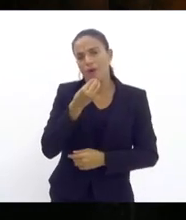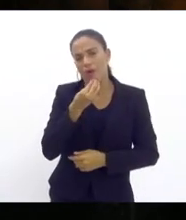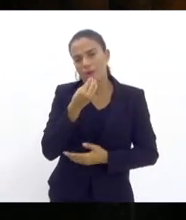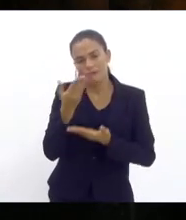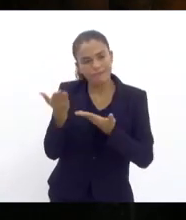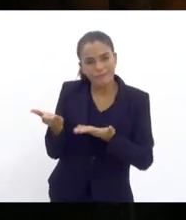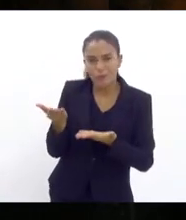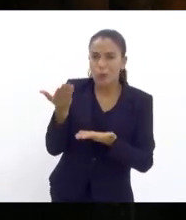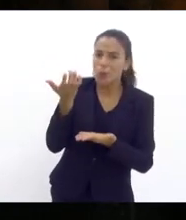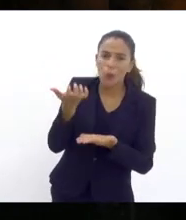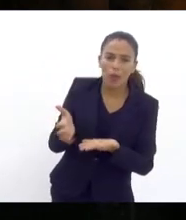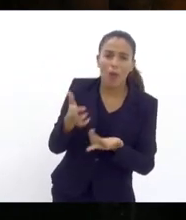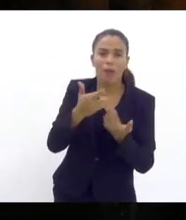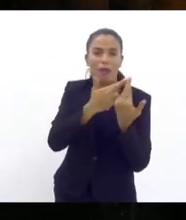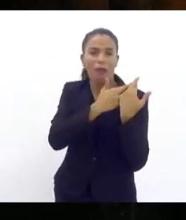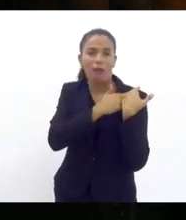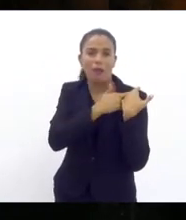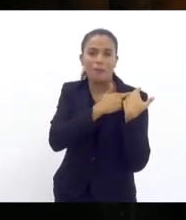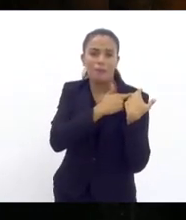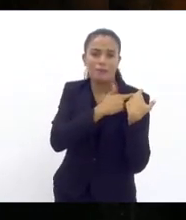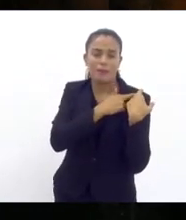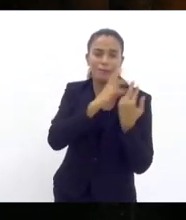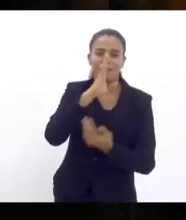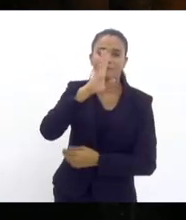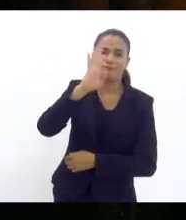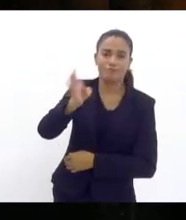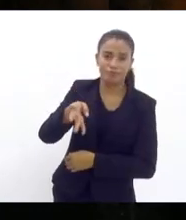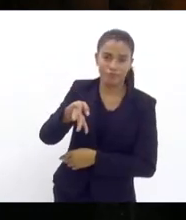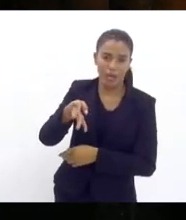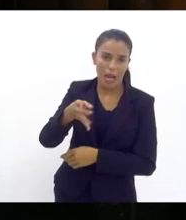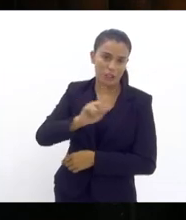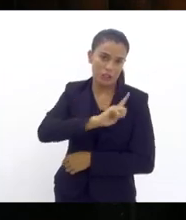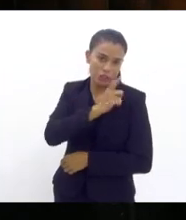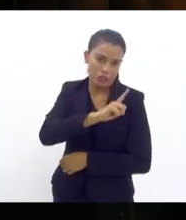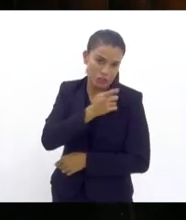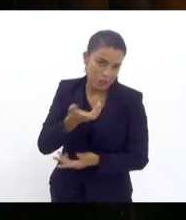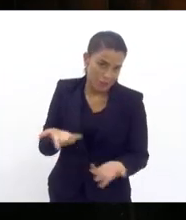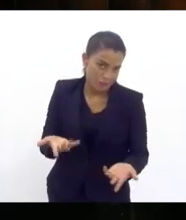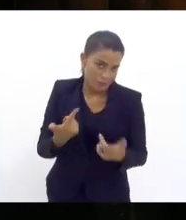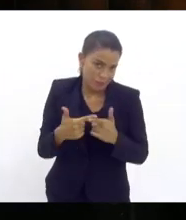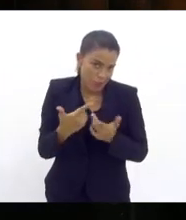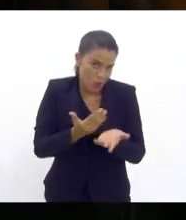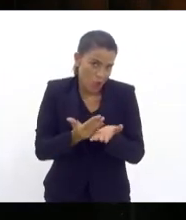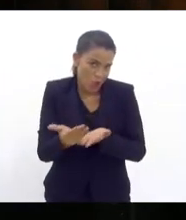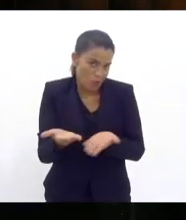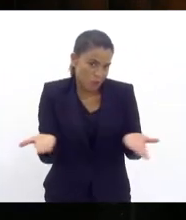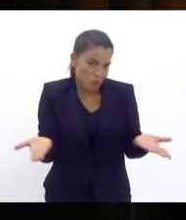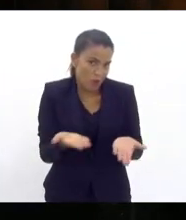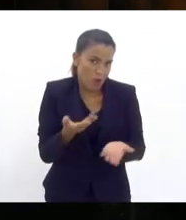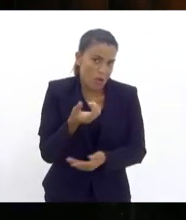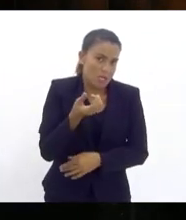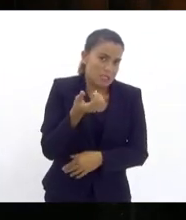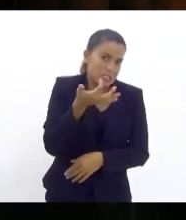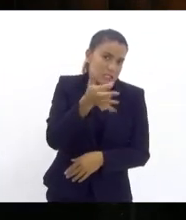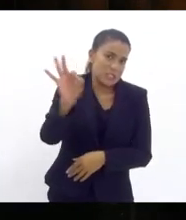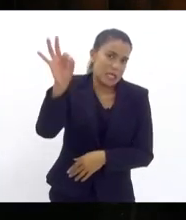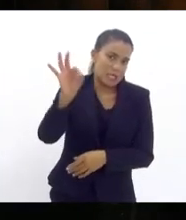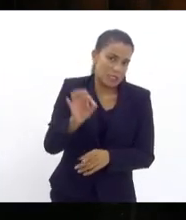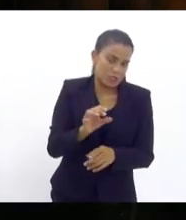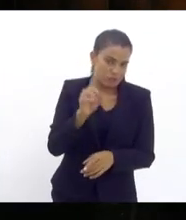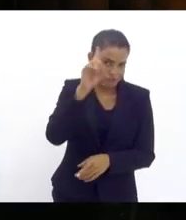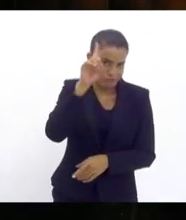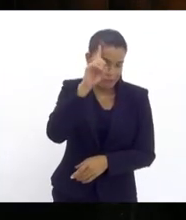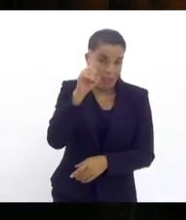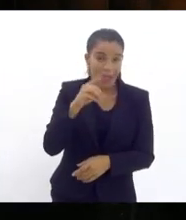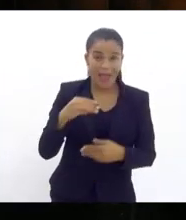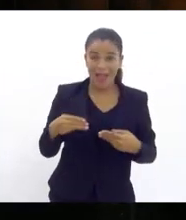não pode querer responsabilizar essa gestão porque começou há 100 dias a